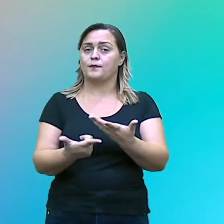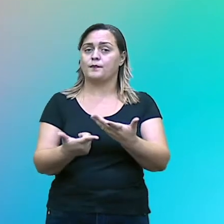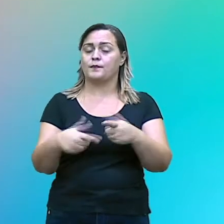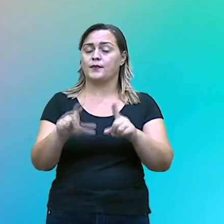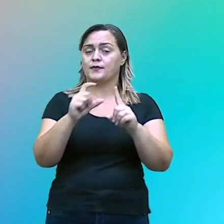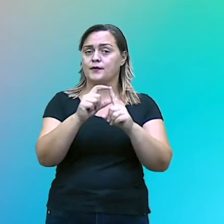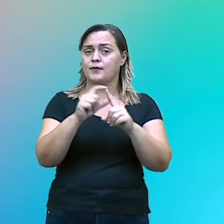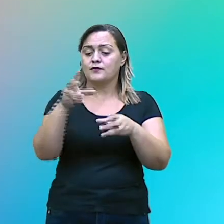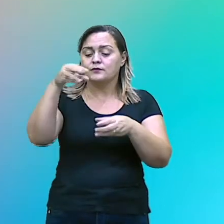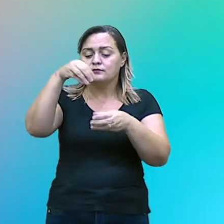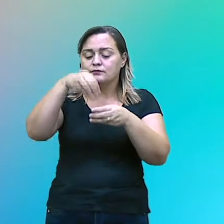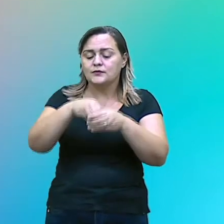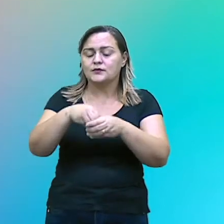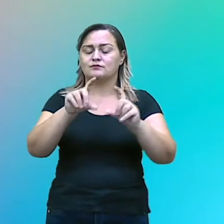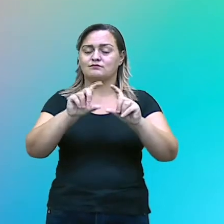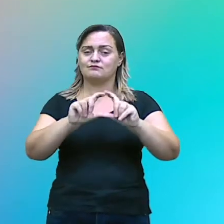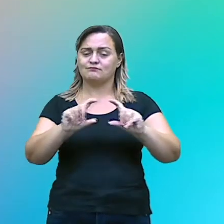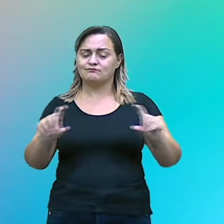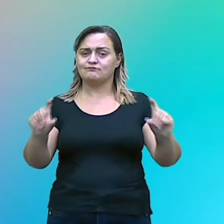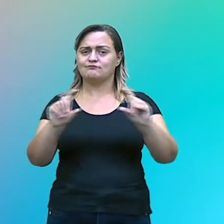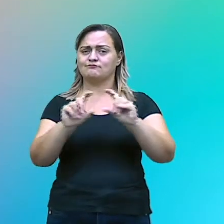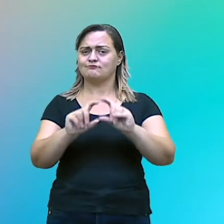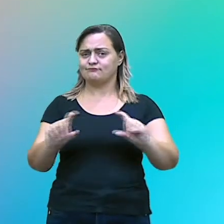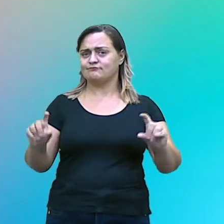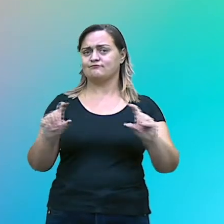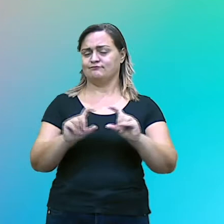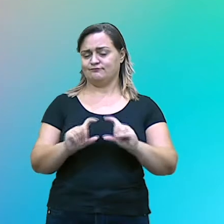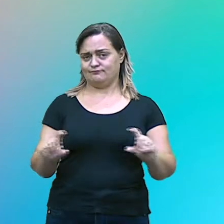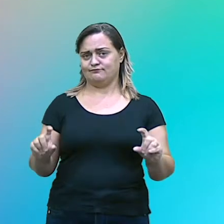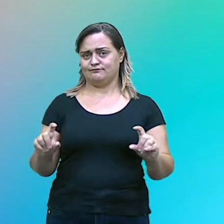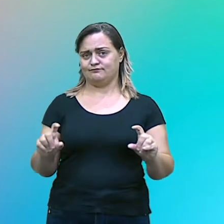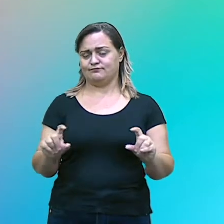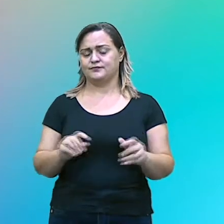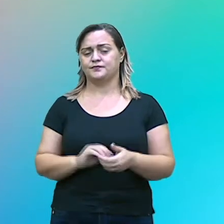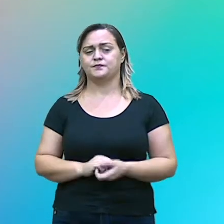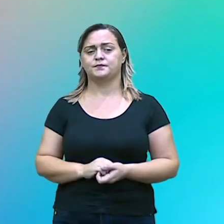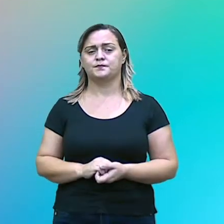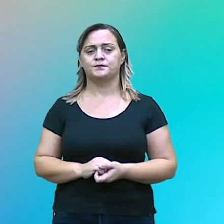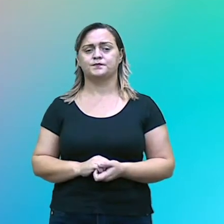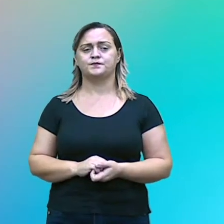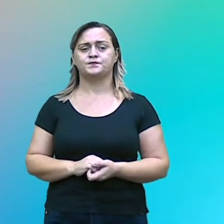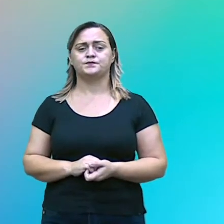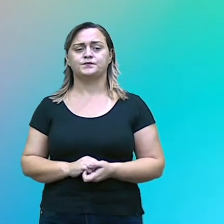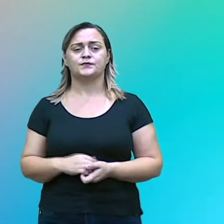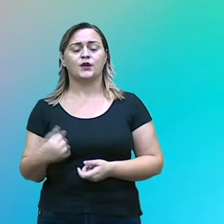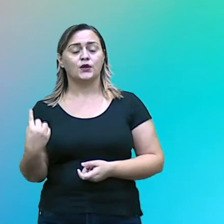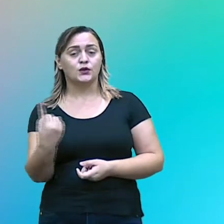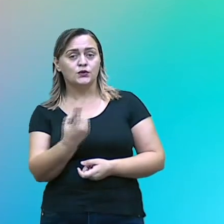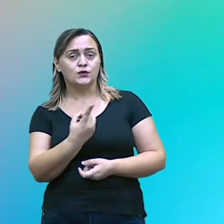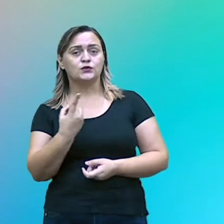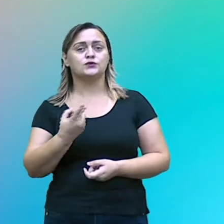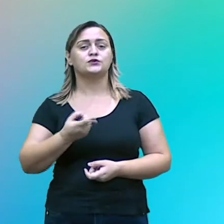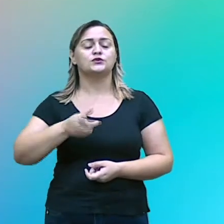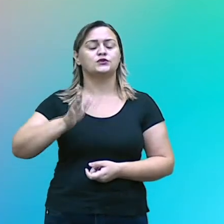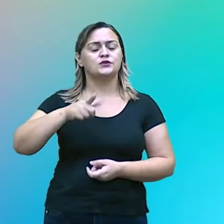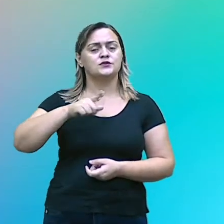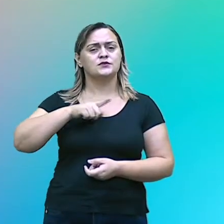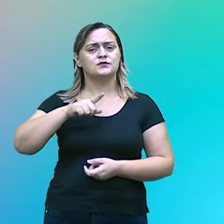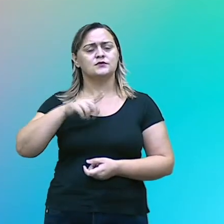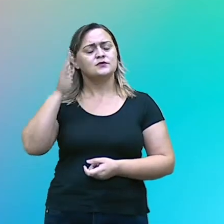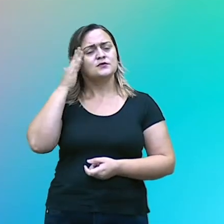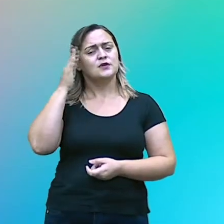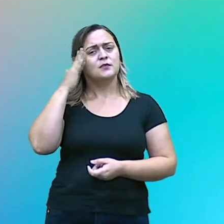oração serão o quê? Classificados. E nós já sabemos que são classificados em quê? Essenciais, quando eu falo de